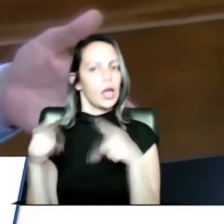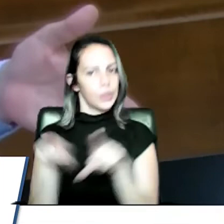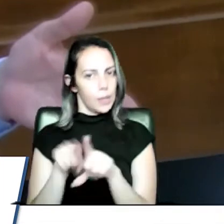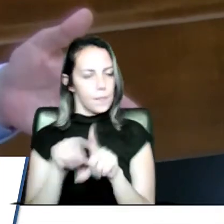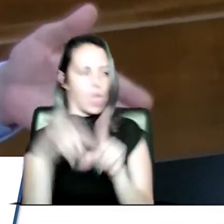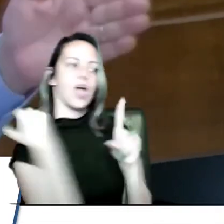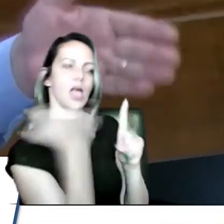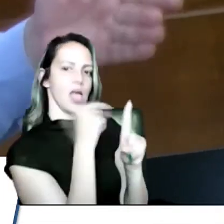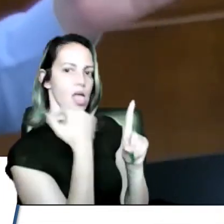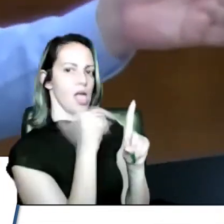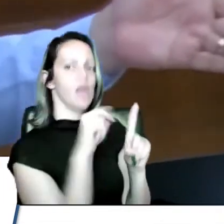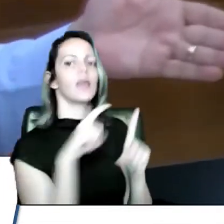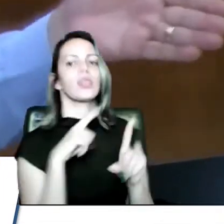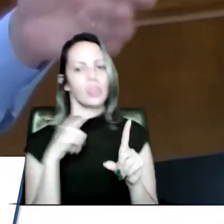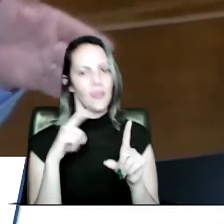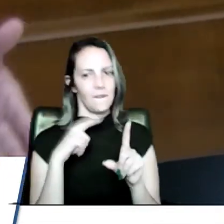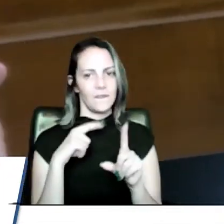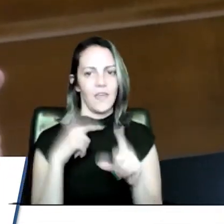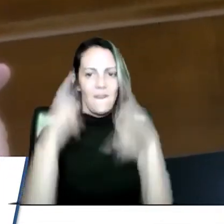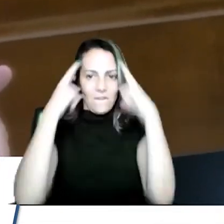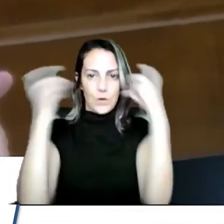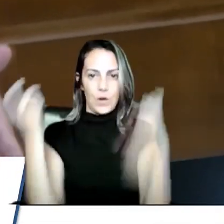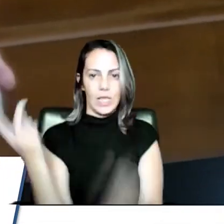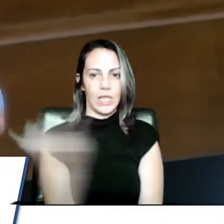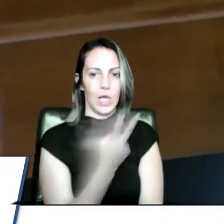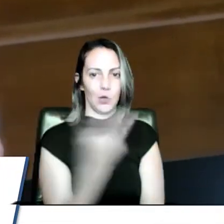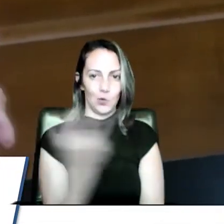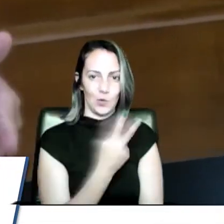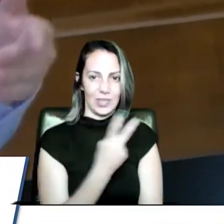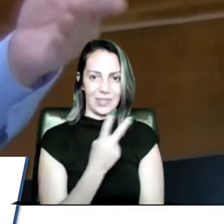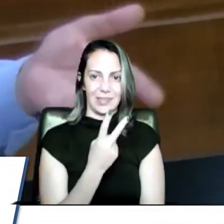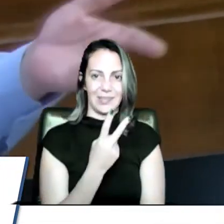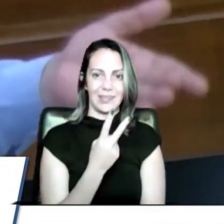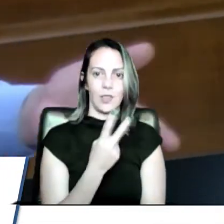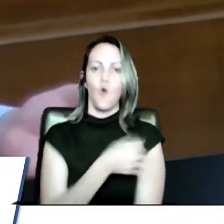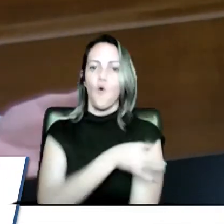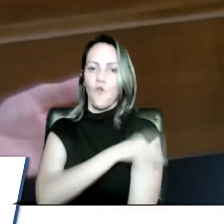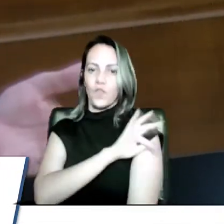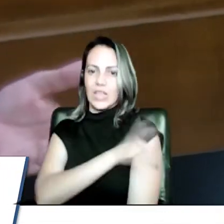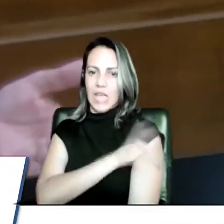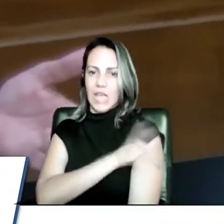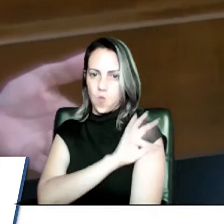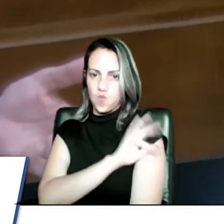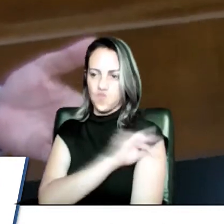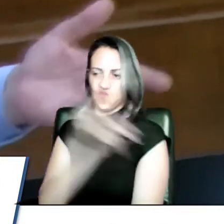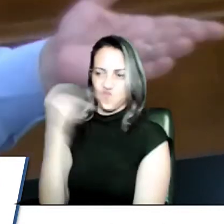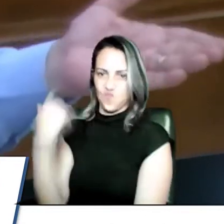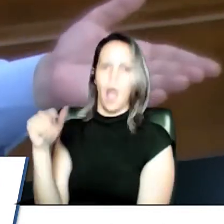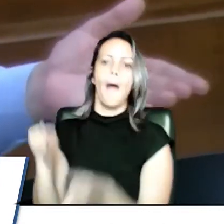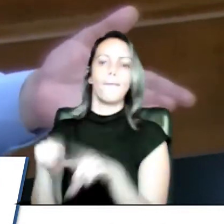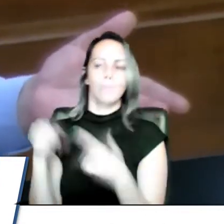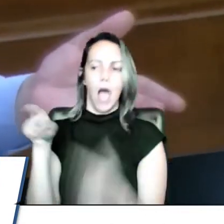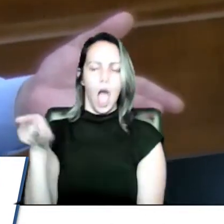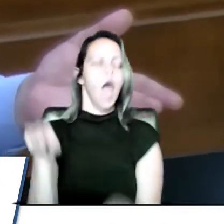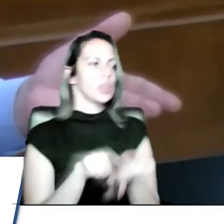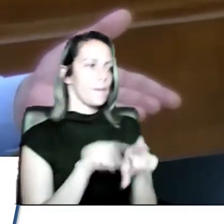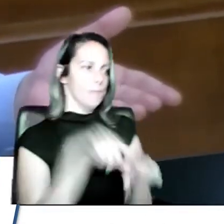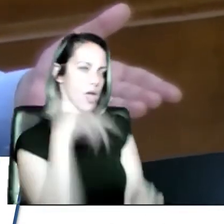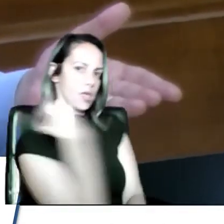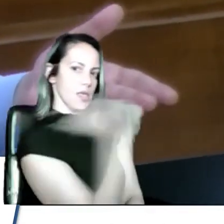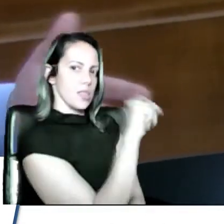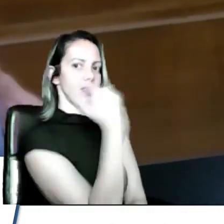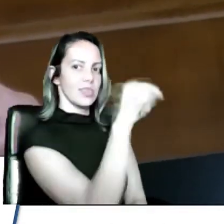agrediram. Não somente o fiscal, mas também o senhor Amadeu, ele também acabou agredindo dois servidores públicos.